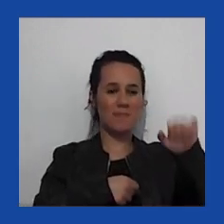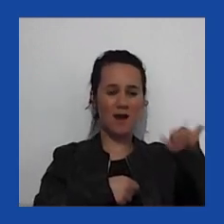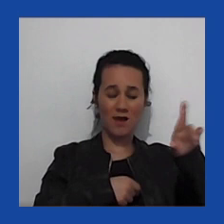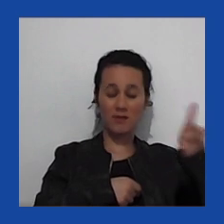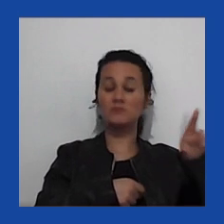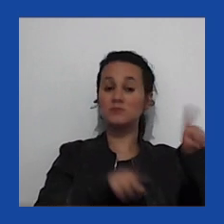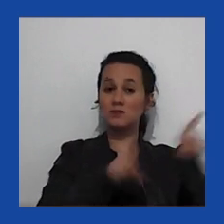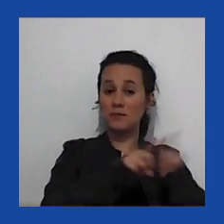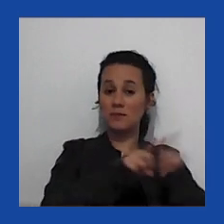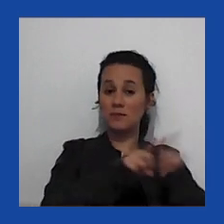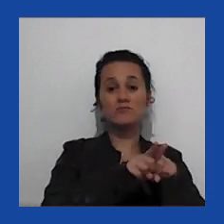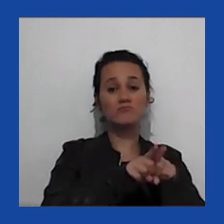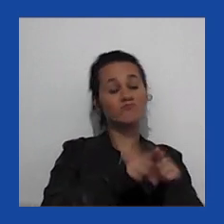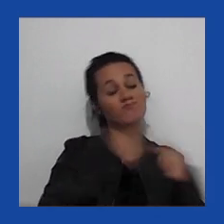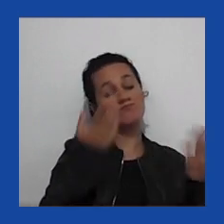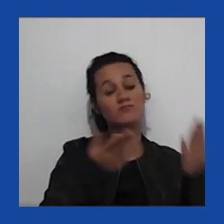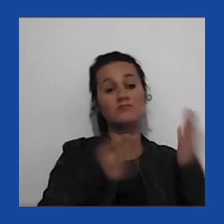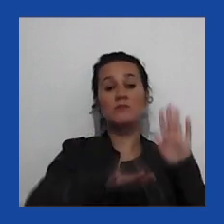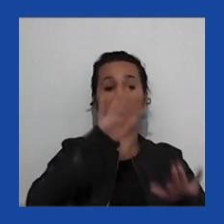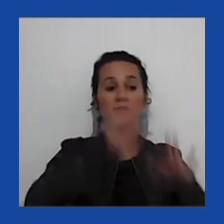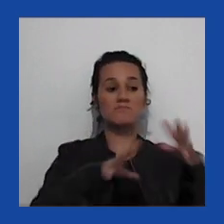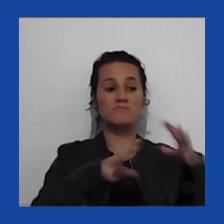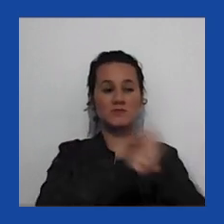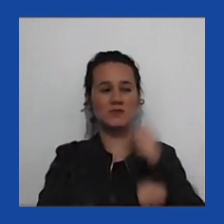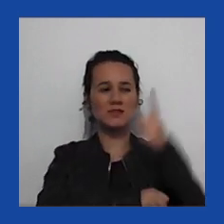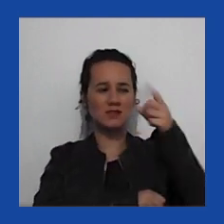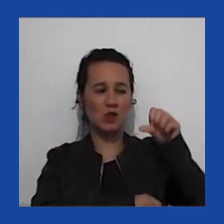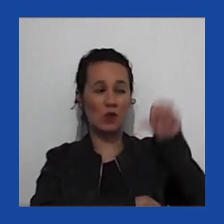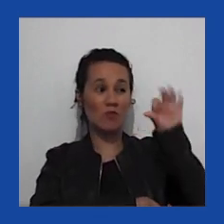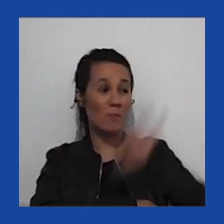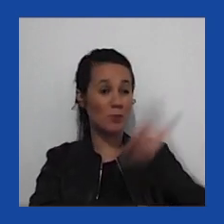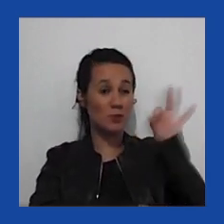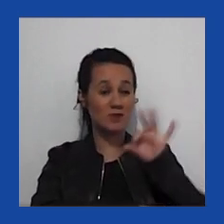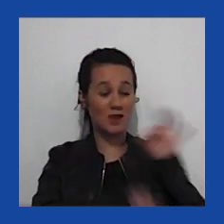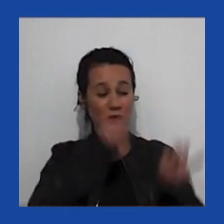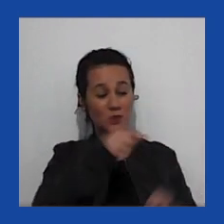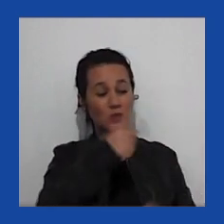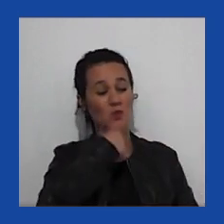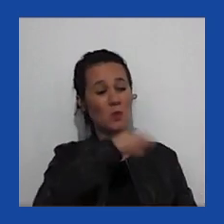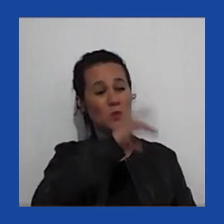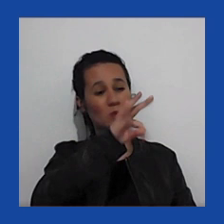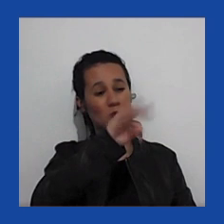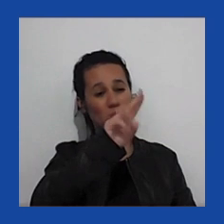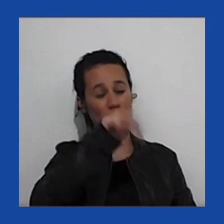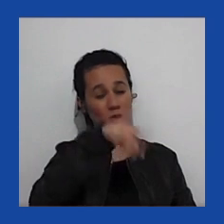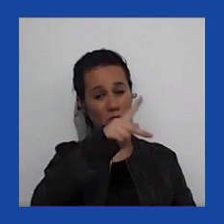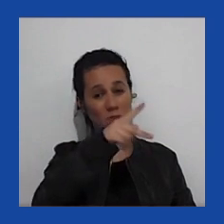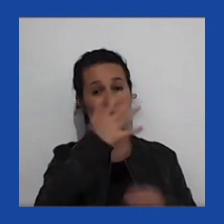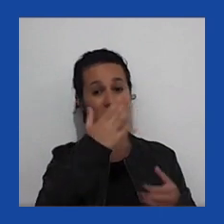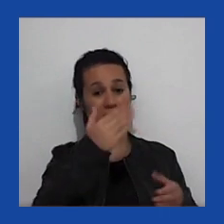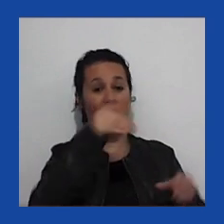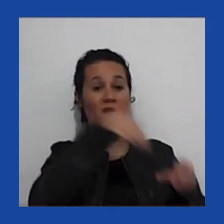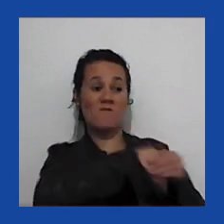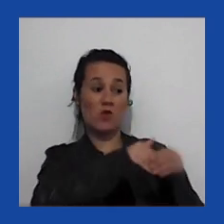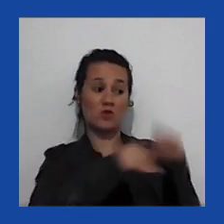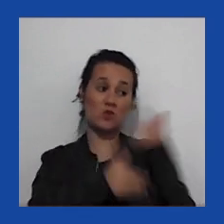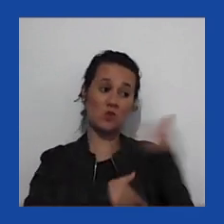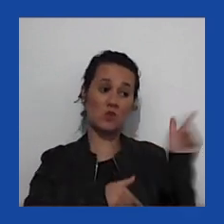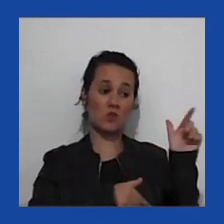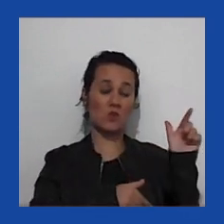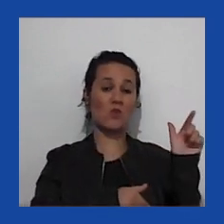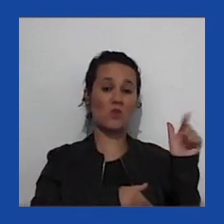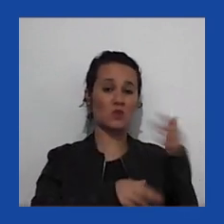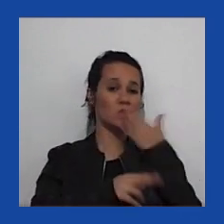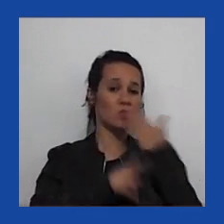mostram que mais ou menos 19% dos eleitores do Trump estão pretendendo votar nos Correios,